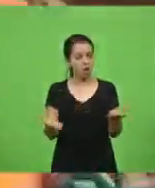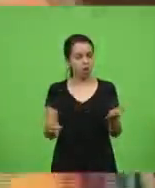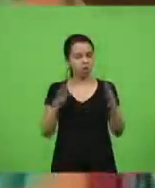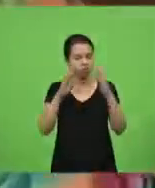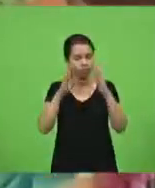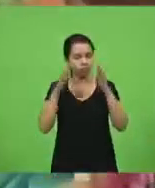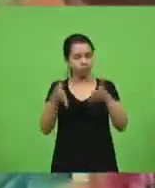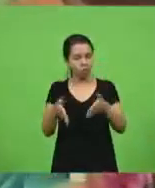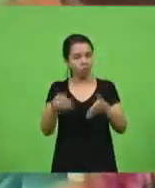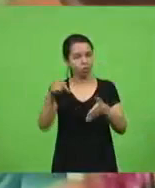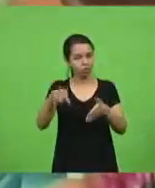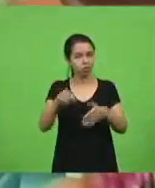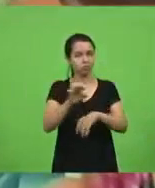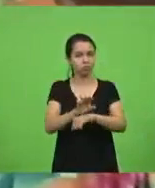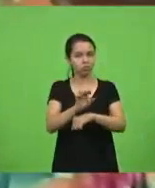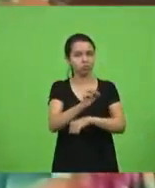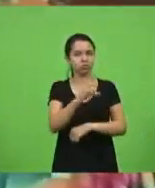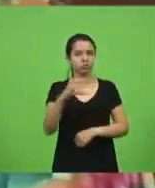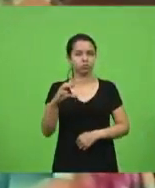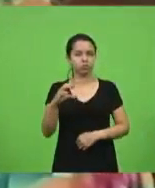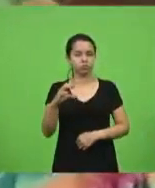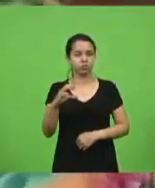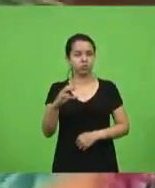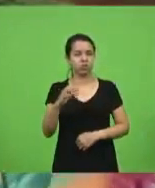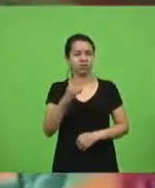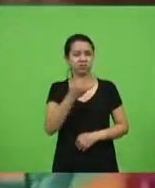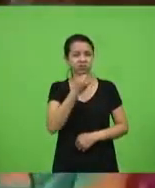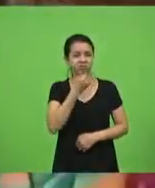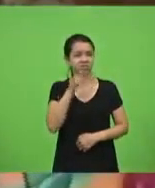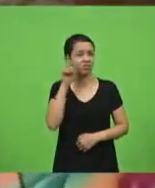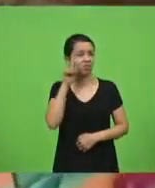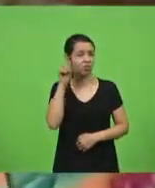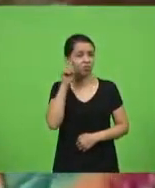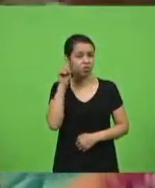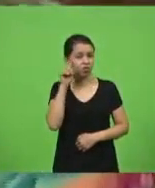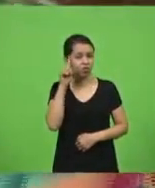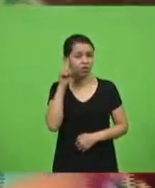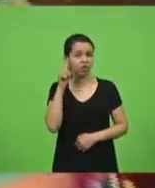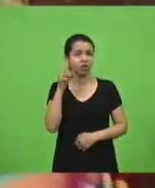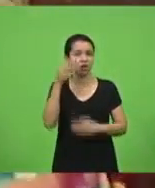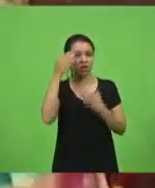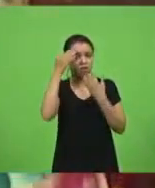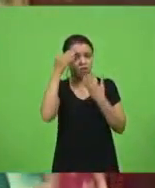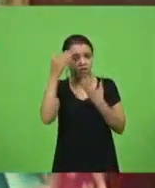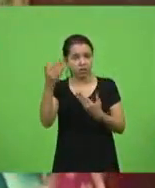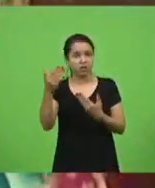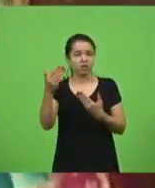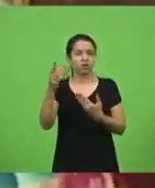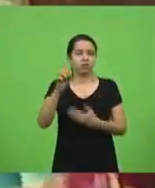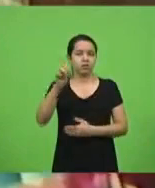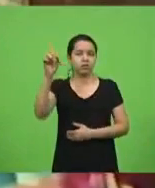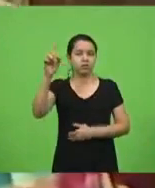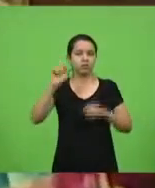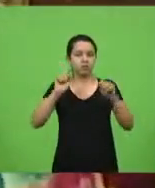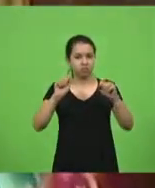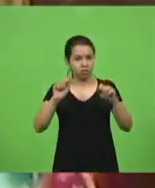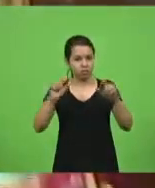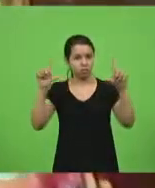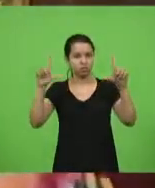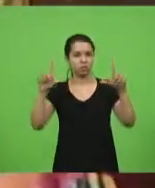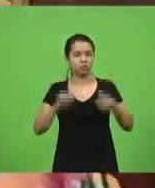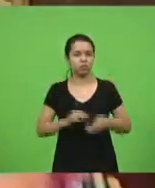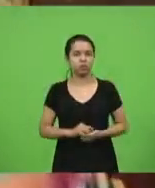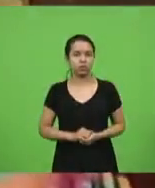Está uma tristeza cada dia quando a gente acorda e ainda agradecemos a Deus que estamos acordando. Aí eu